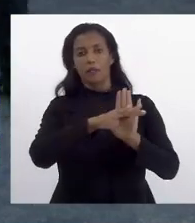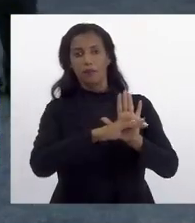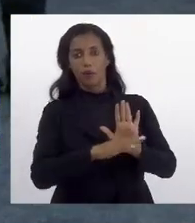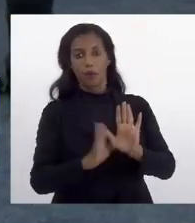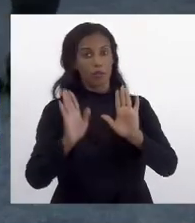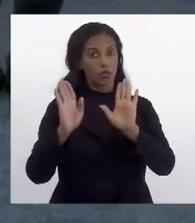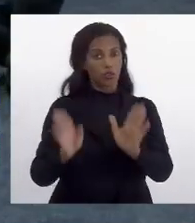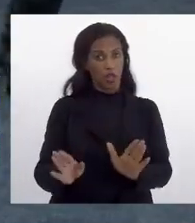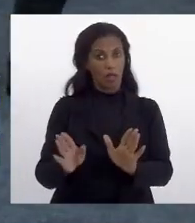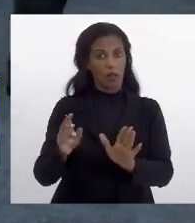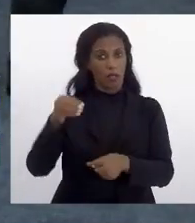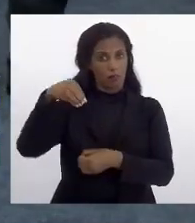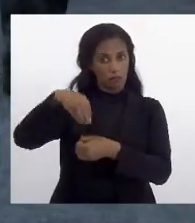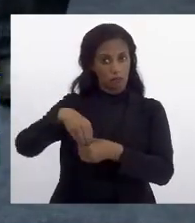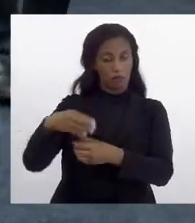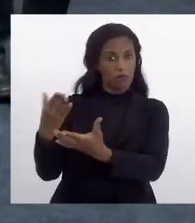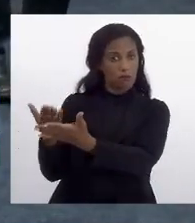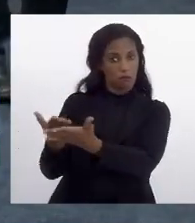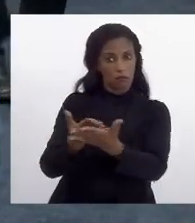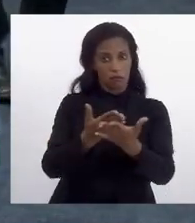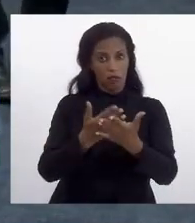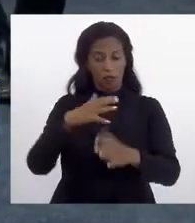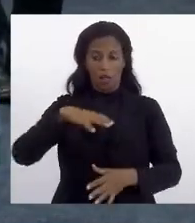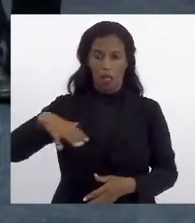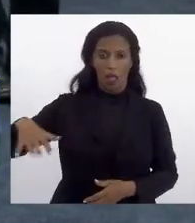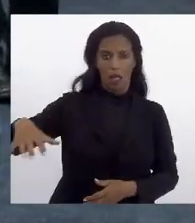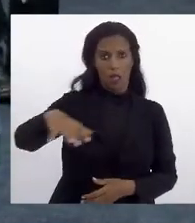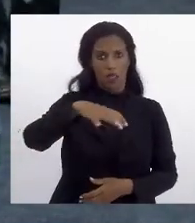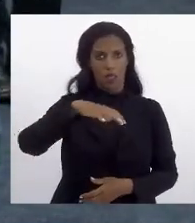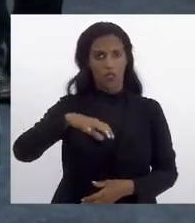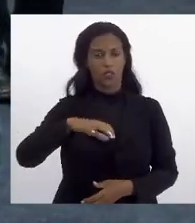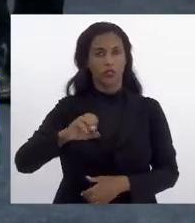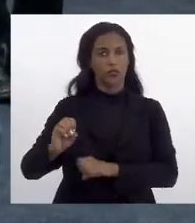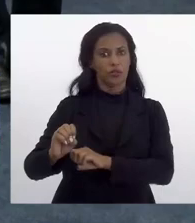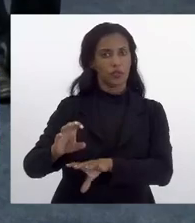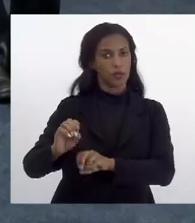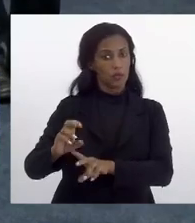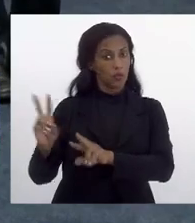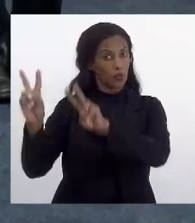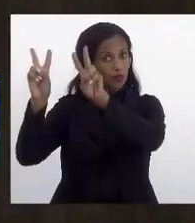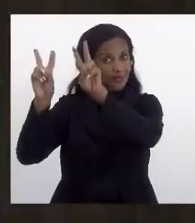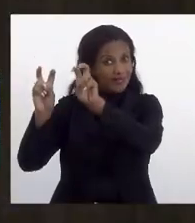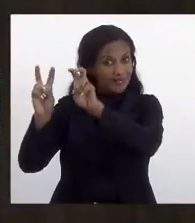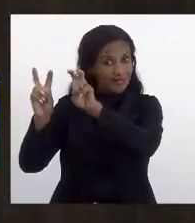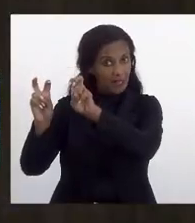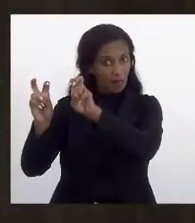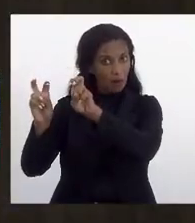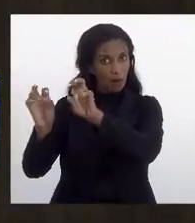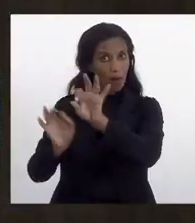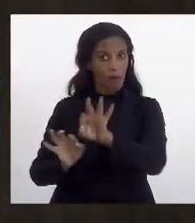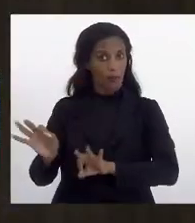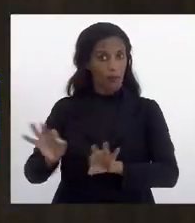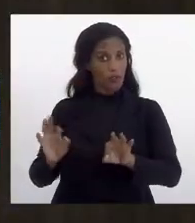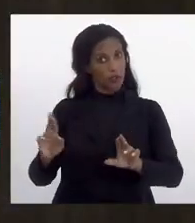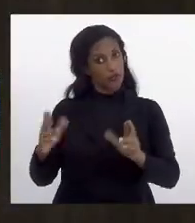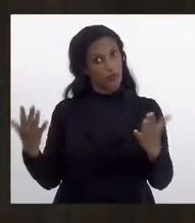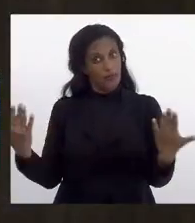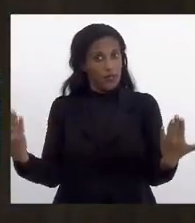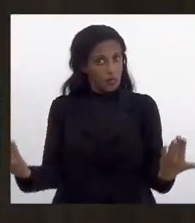Já está implantando o programa na rede estadual de ensino. Estou falando do tema. Não é o mesmo projeto. aqui